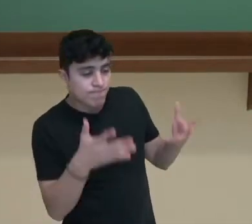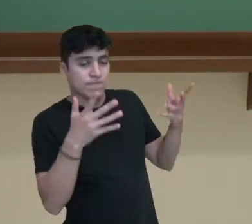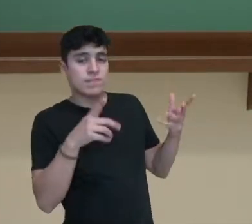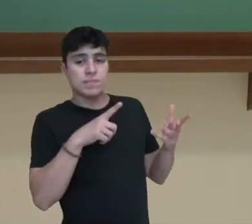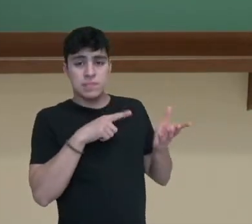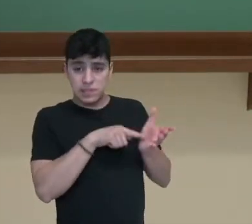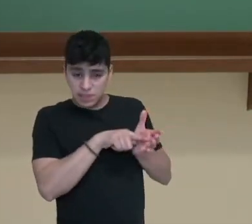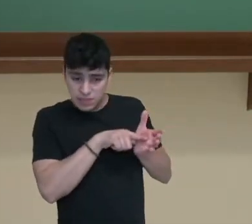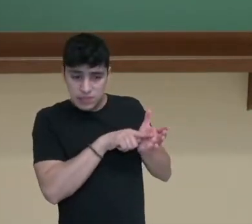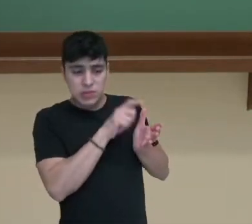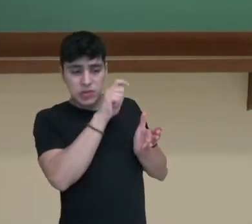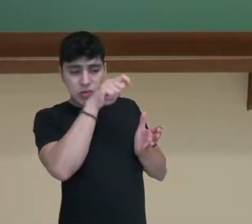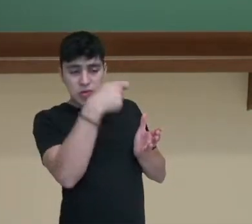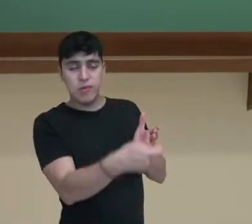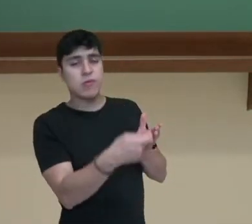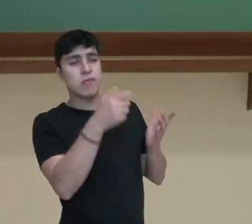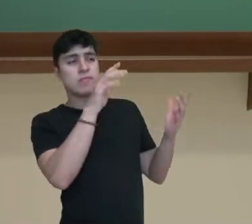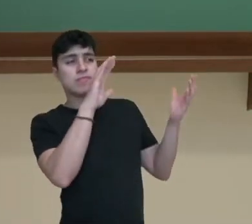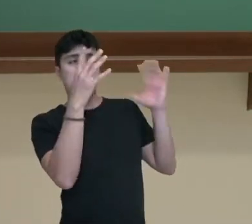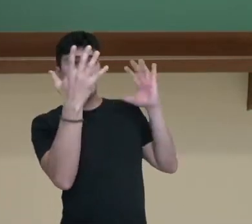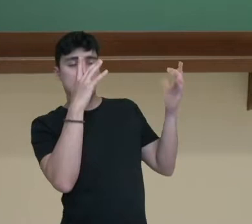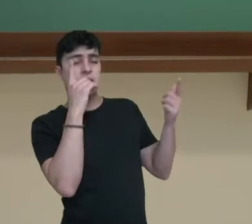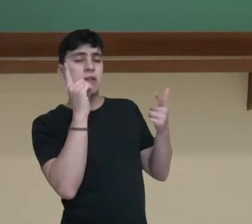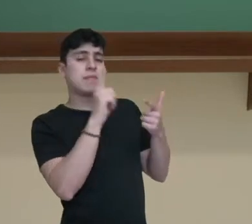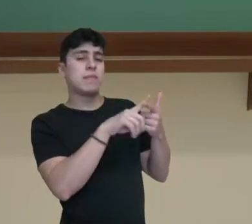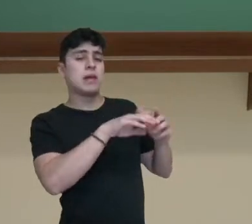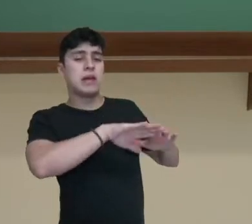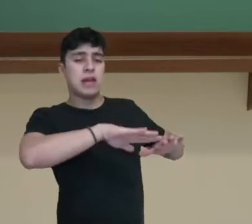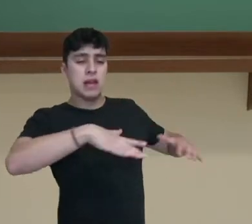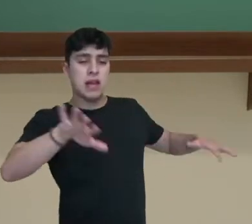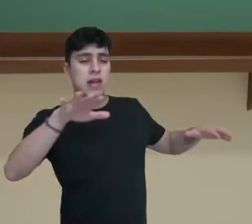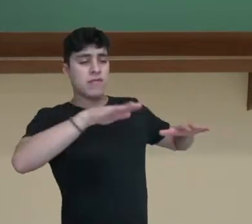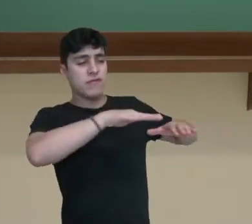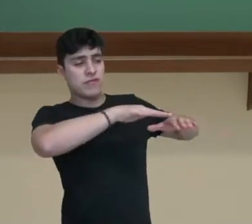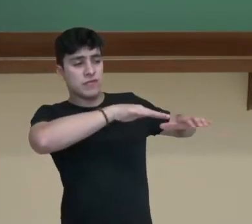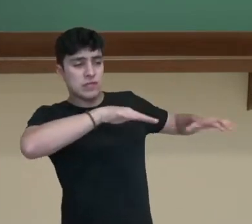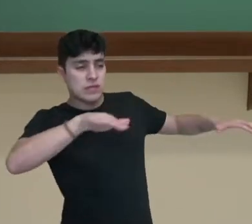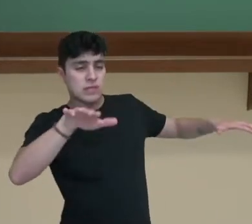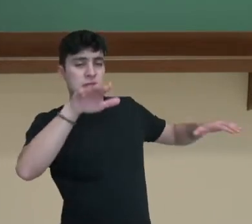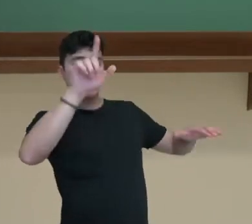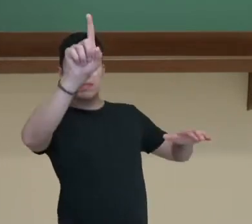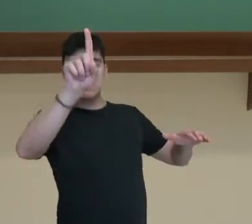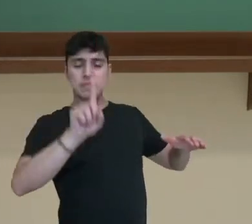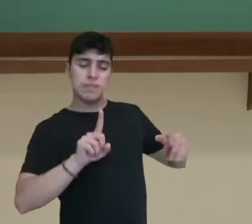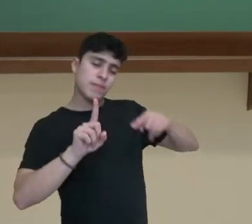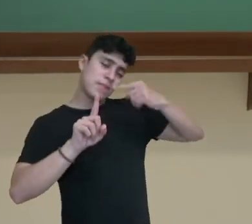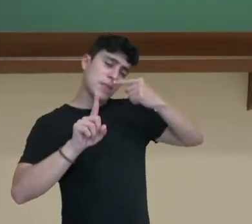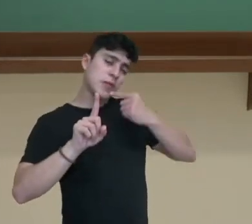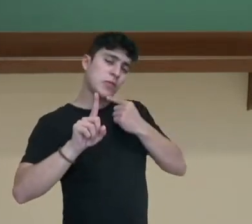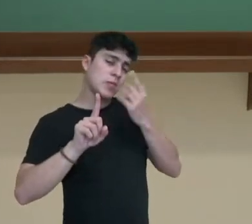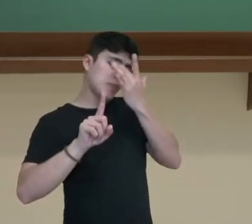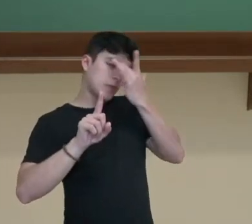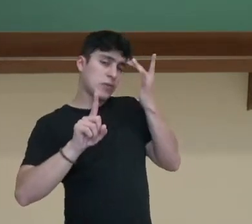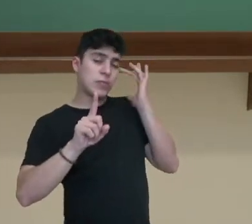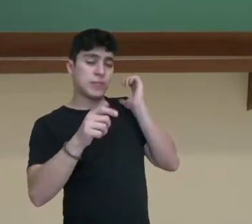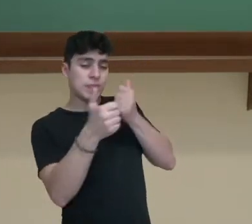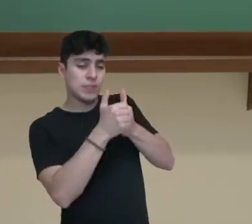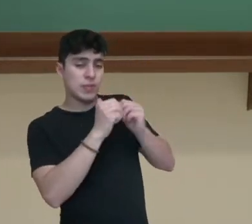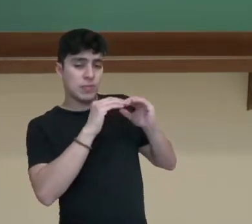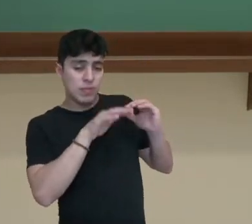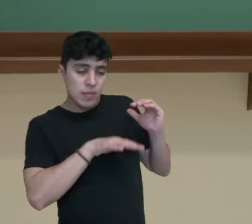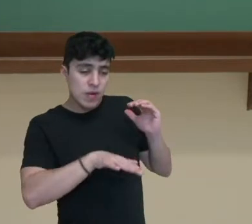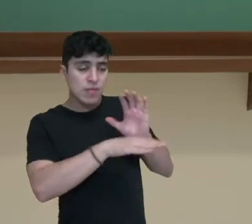relacionados ao clima, relevo, vegetação, mão de obra e recursos naturais, otimizam ou até